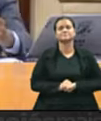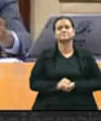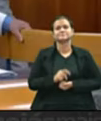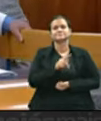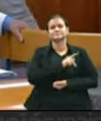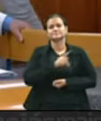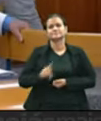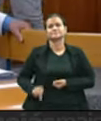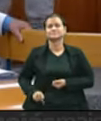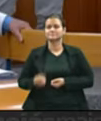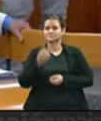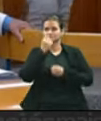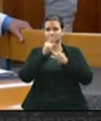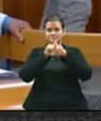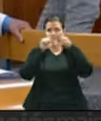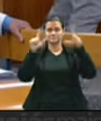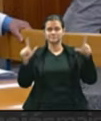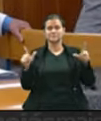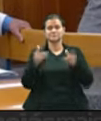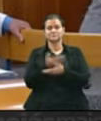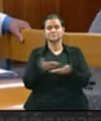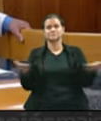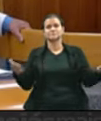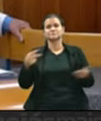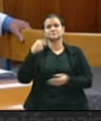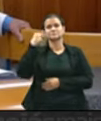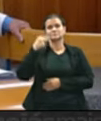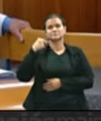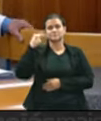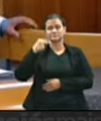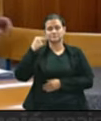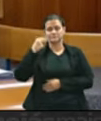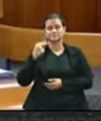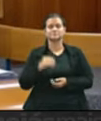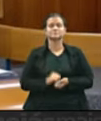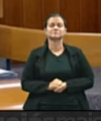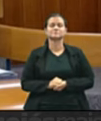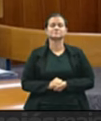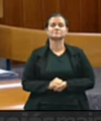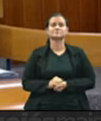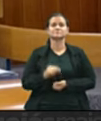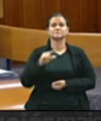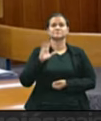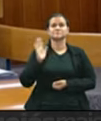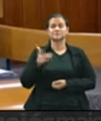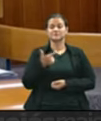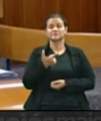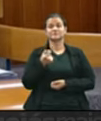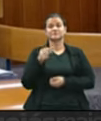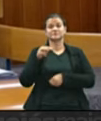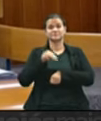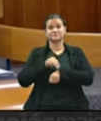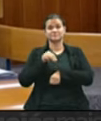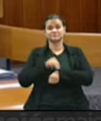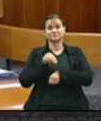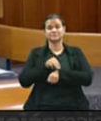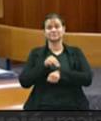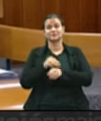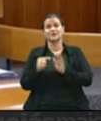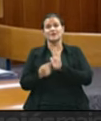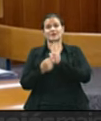Bom dia, senhores vereadores, imprensa escrita, falada, televisada. Tem 20 minutos para apresentar a matéria,